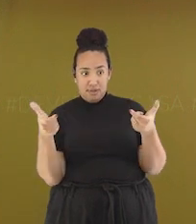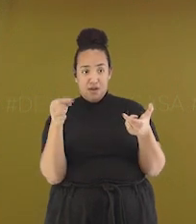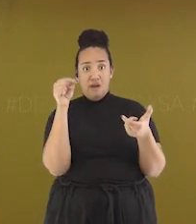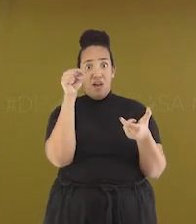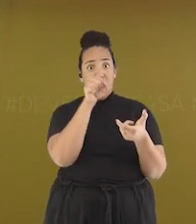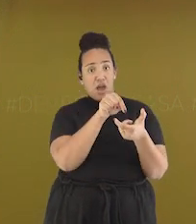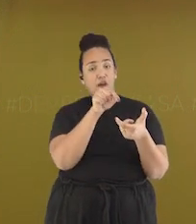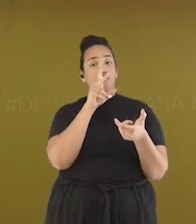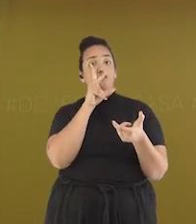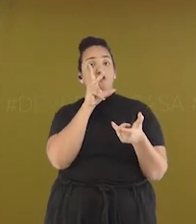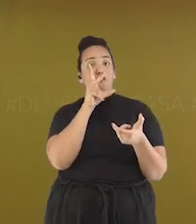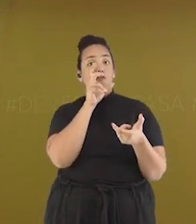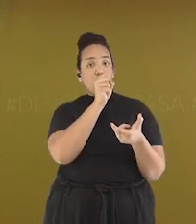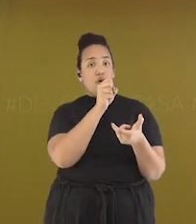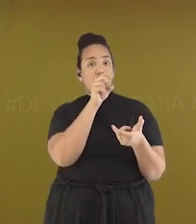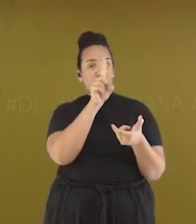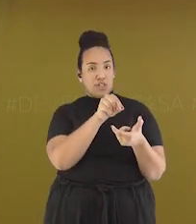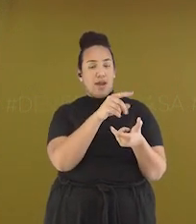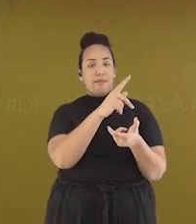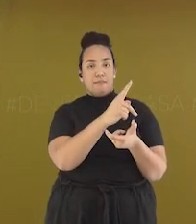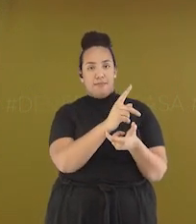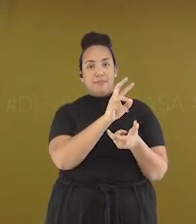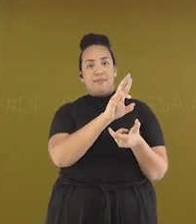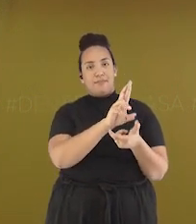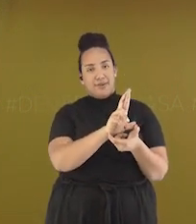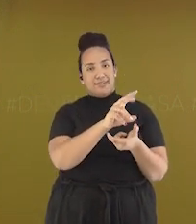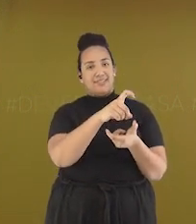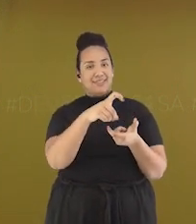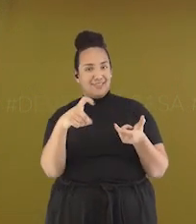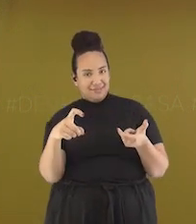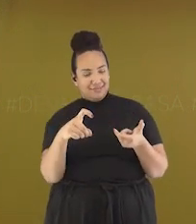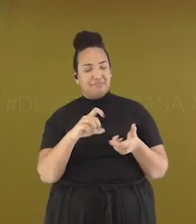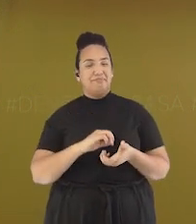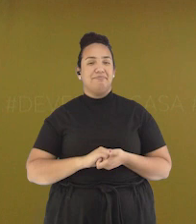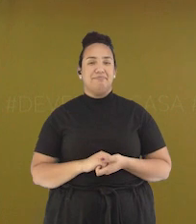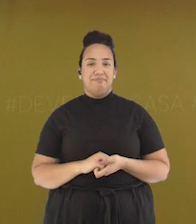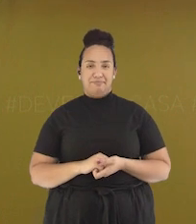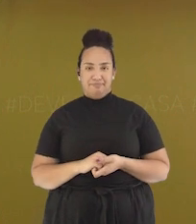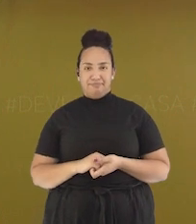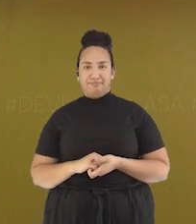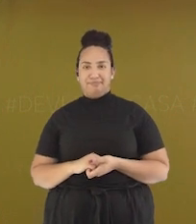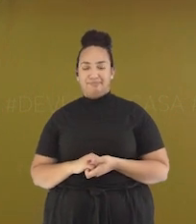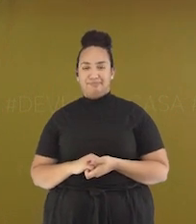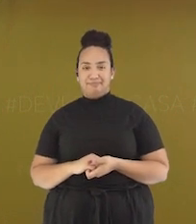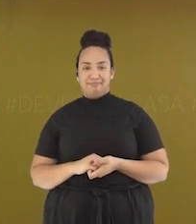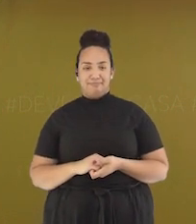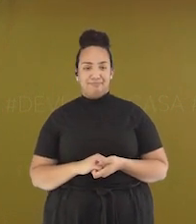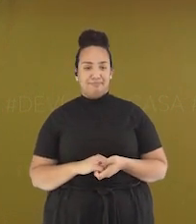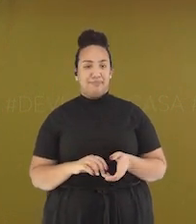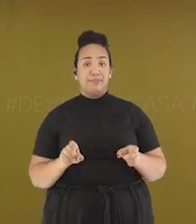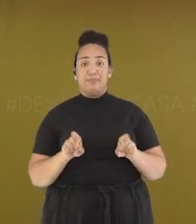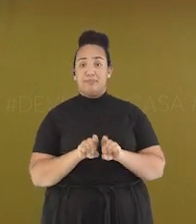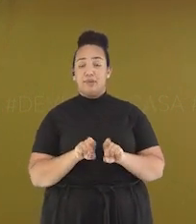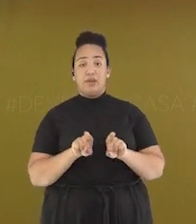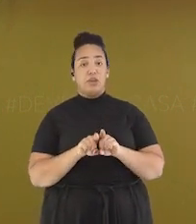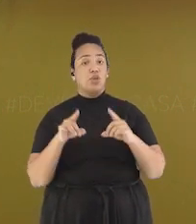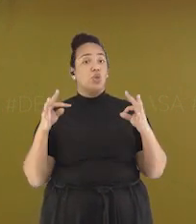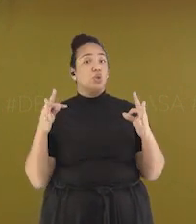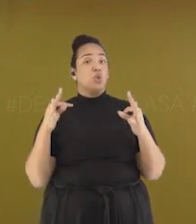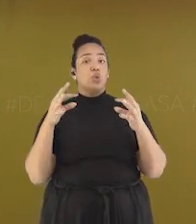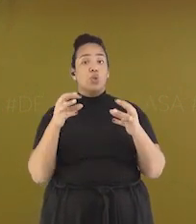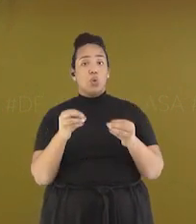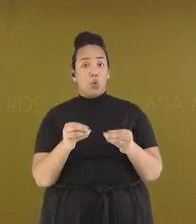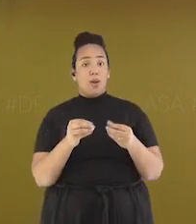a sílaba tônica Na antepenúltima sílaba são proparoxítonas E todas as